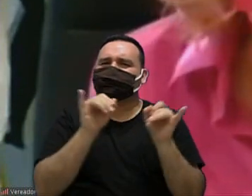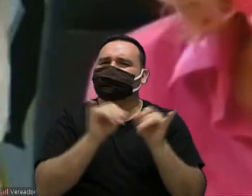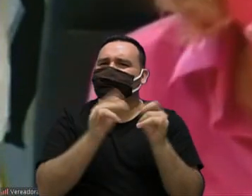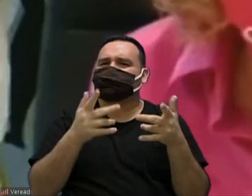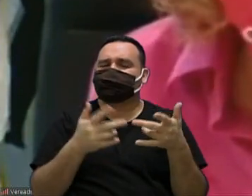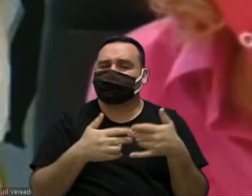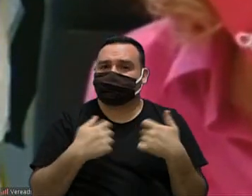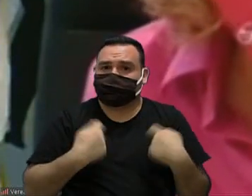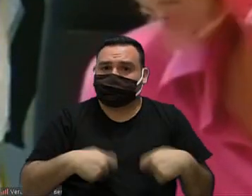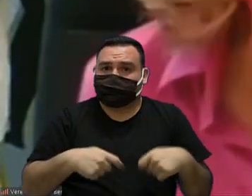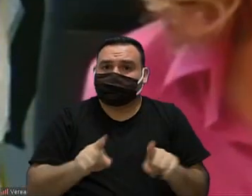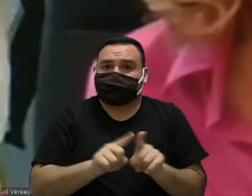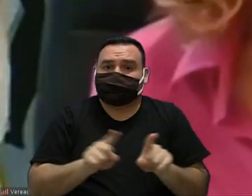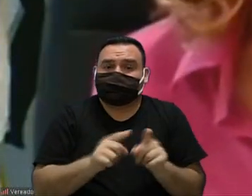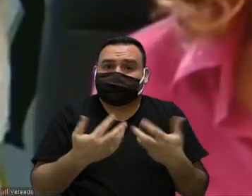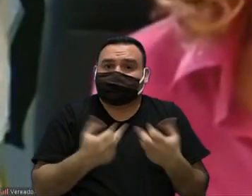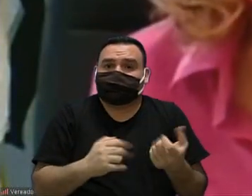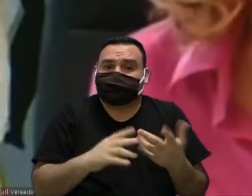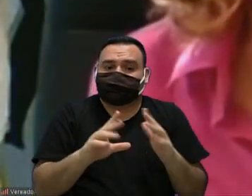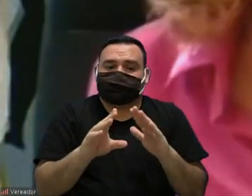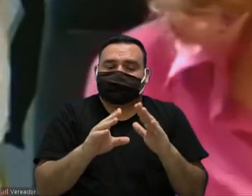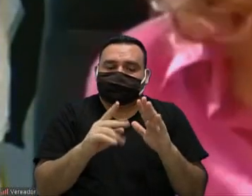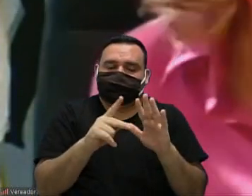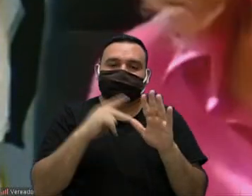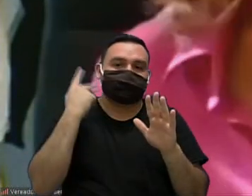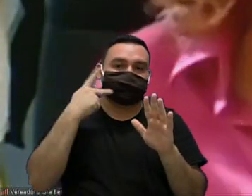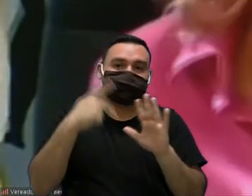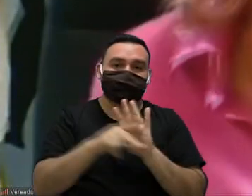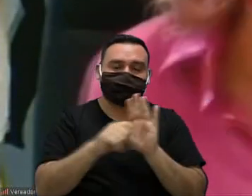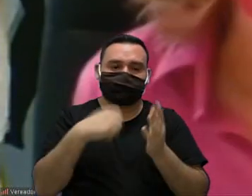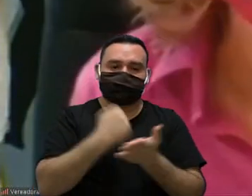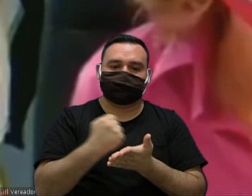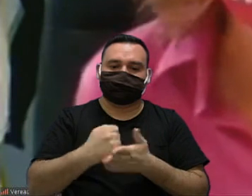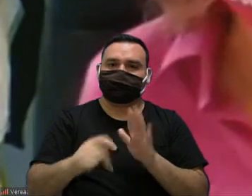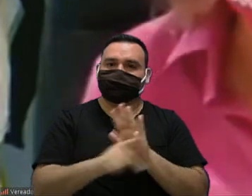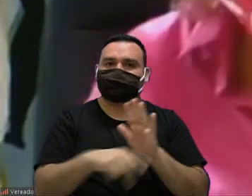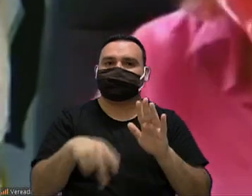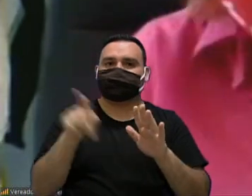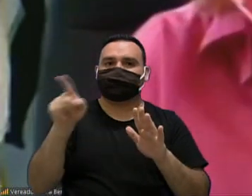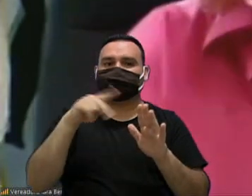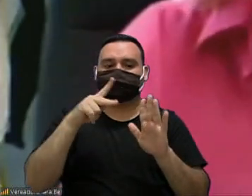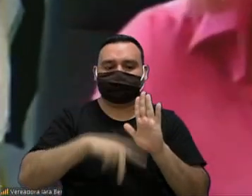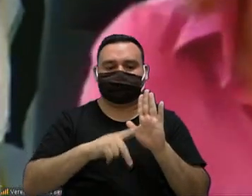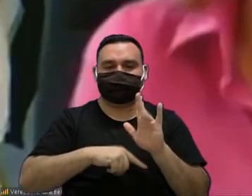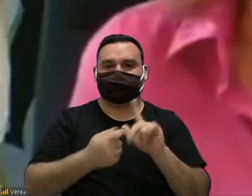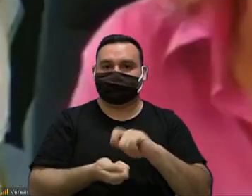deveria deveria acatar com a política municipal sim e regulamentar o projeto do vereador